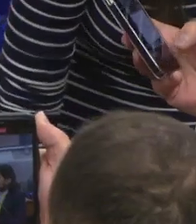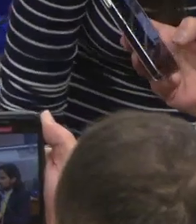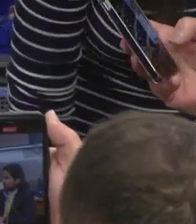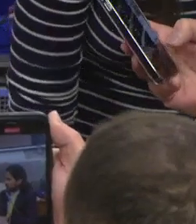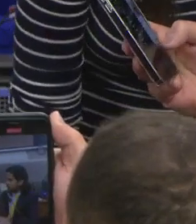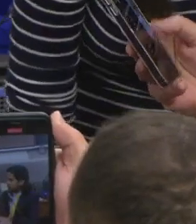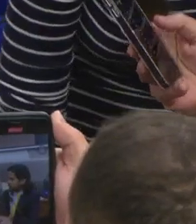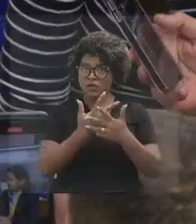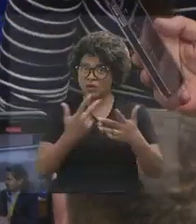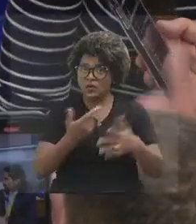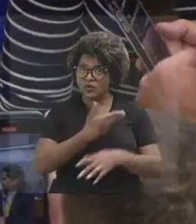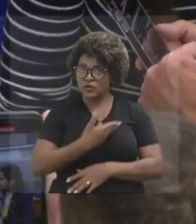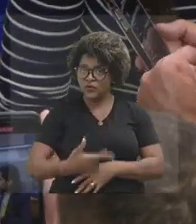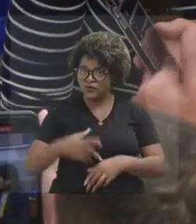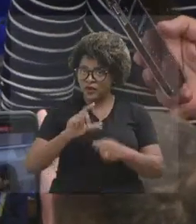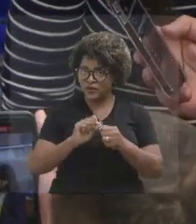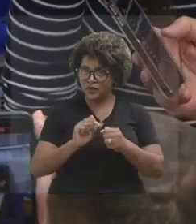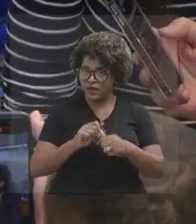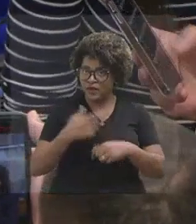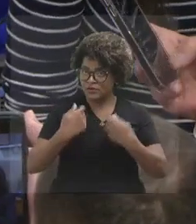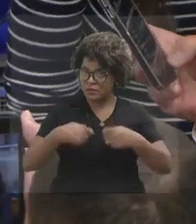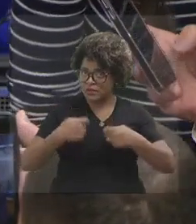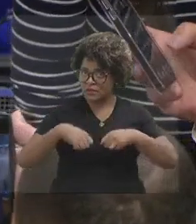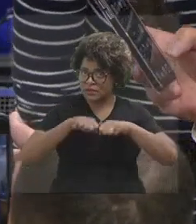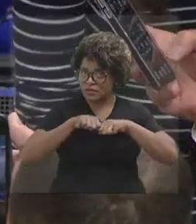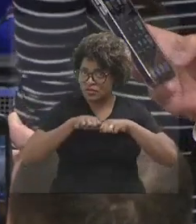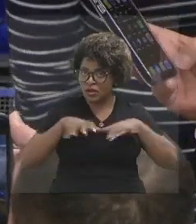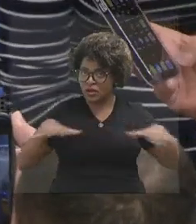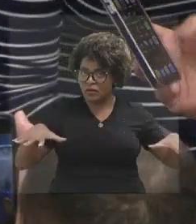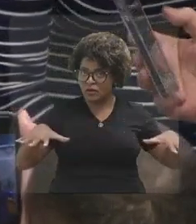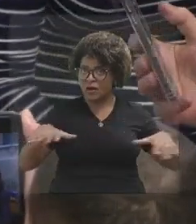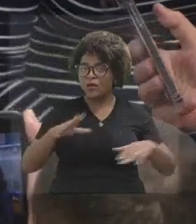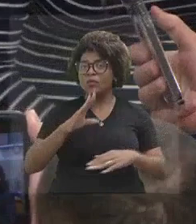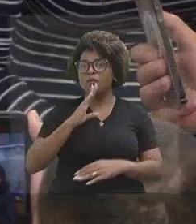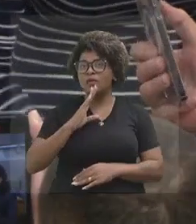tem feito precisa de ampliar o conhecimento.